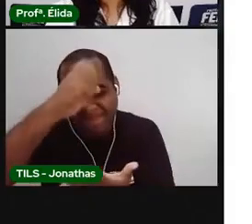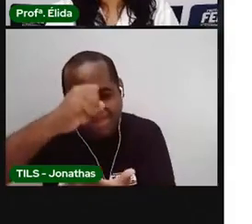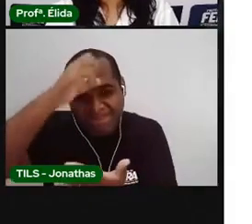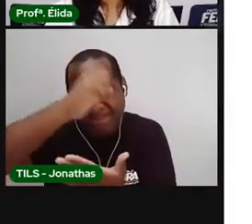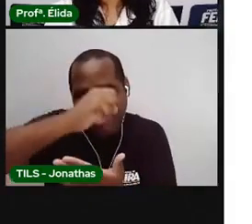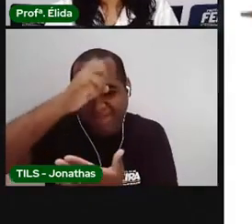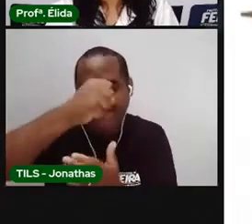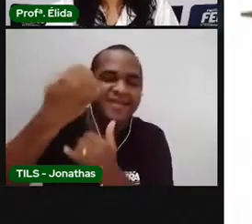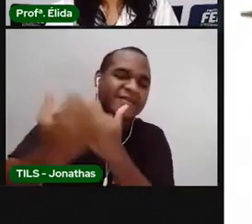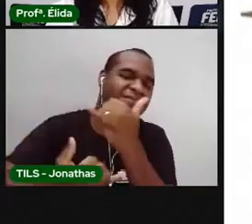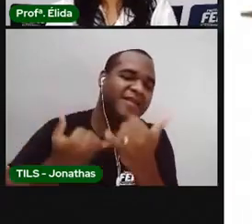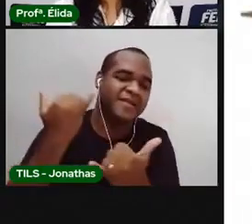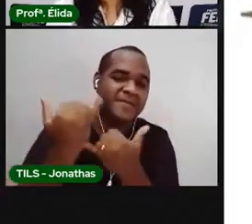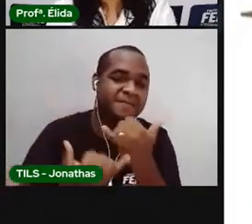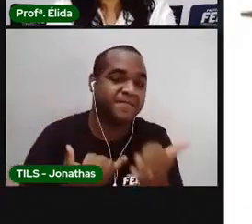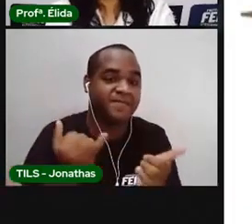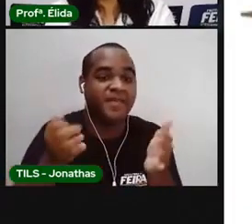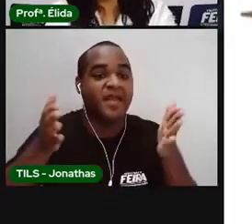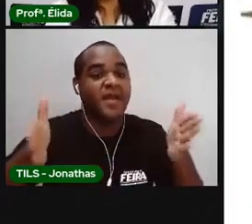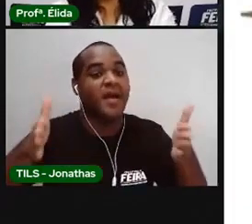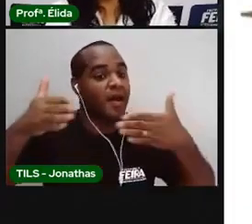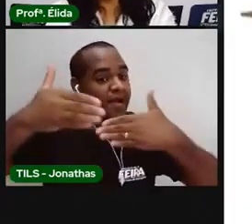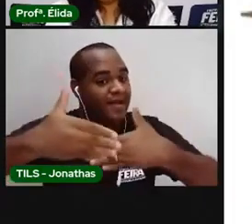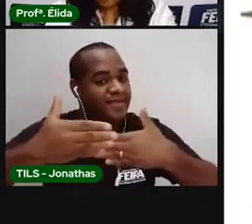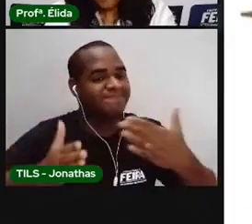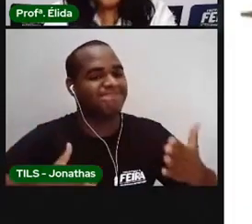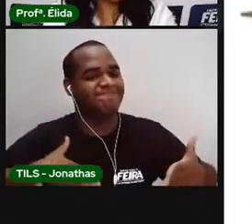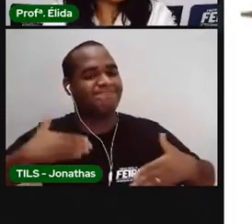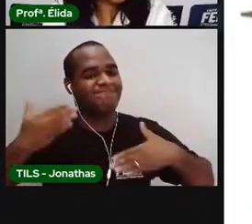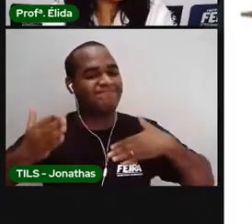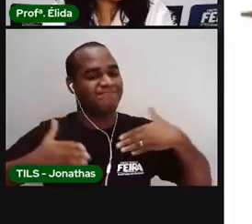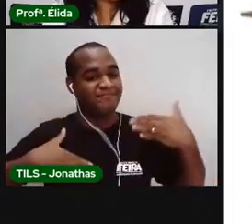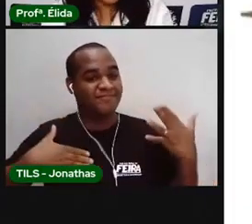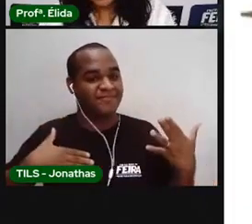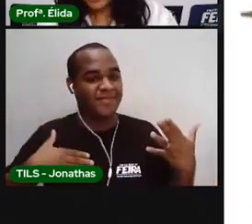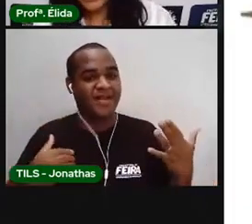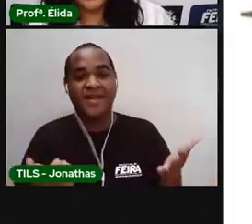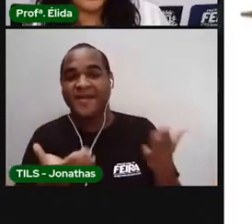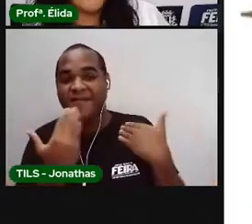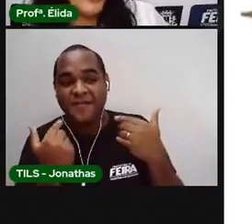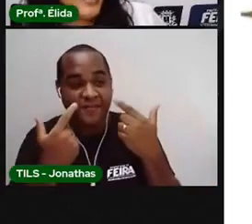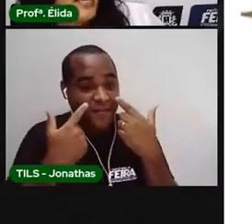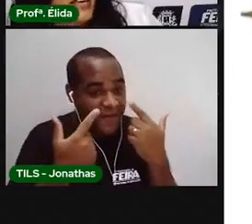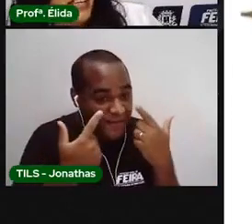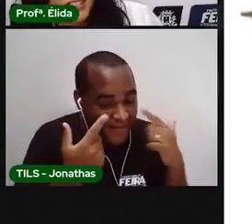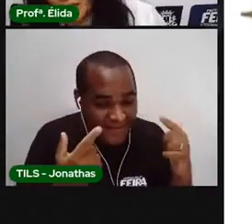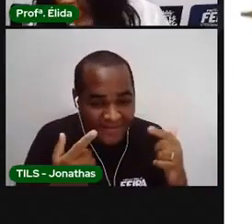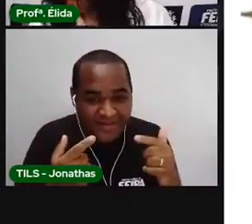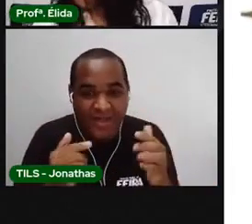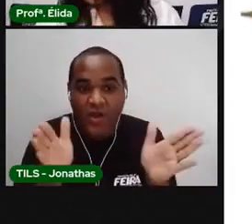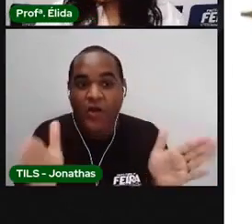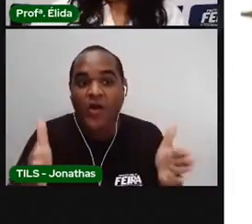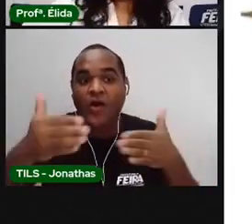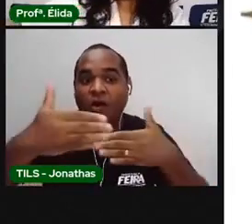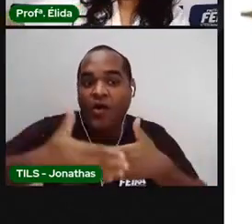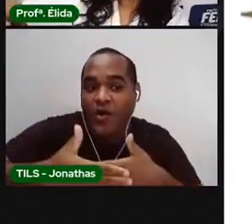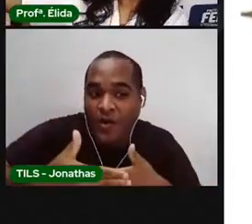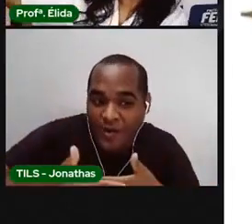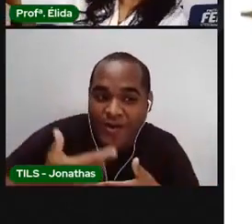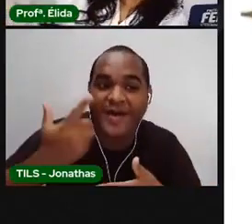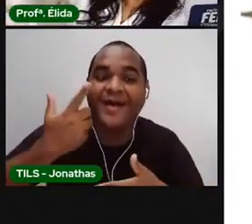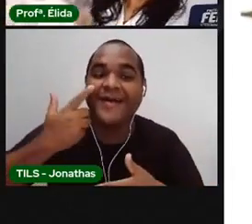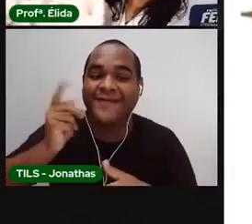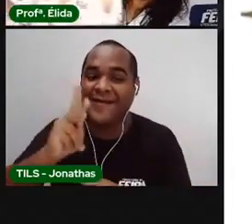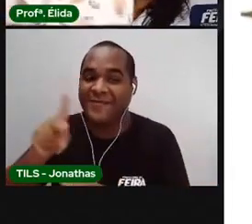com a caixa surpresa. Vamos ver? Olha que caixa que a Pro